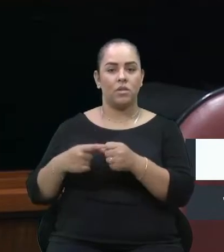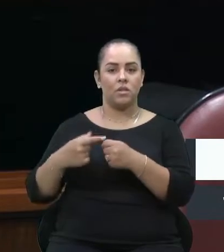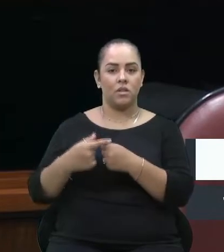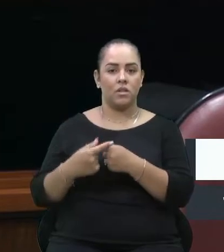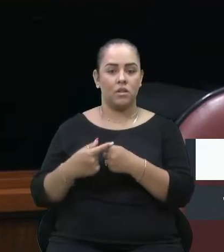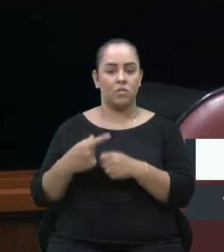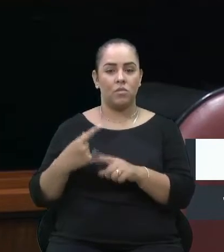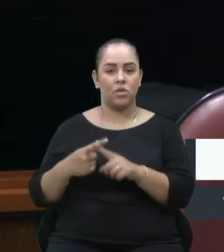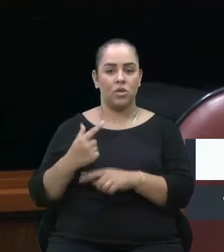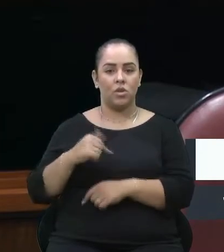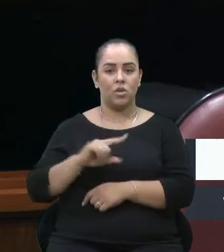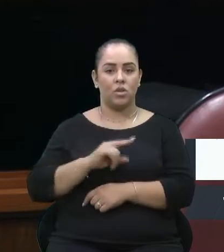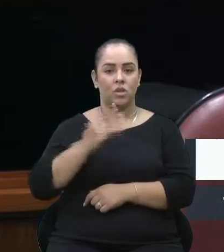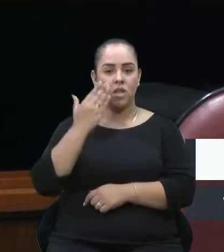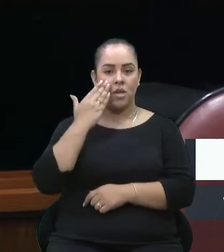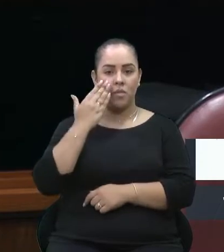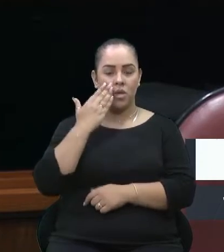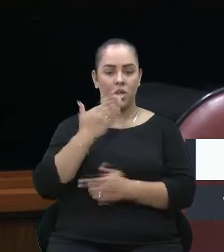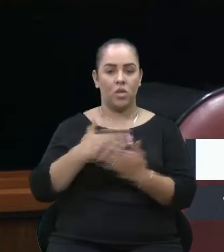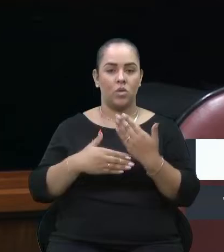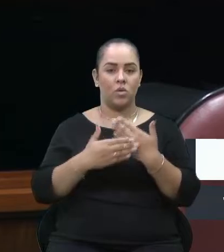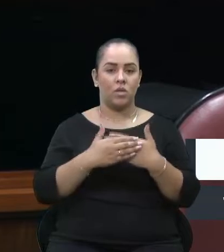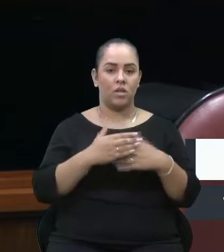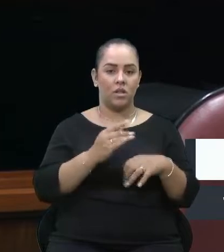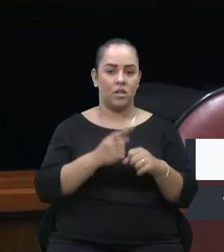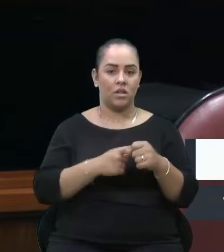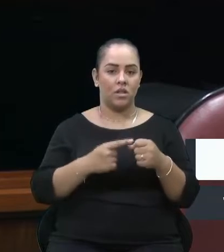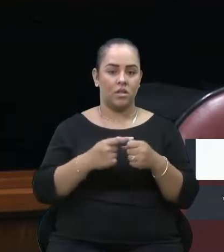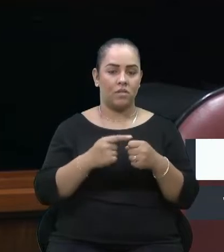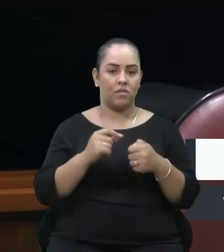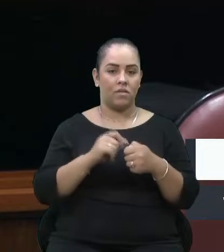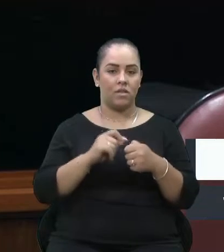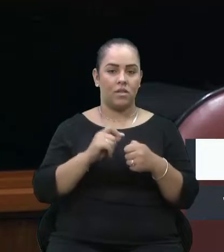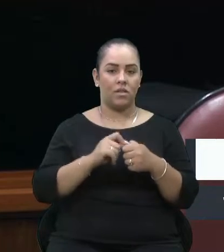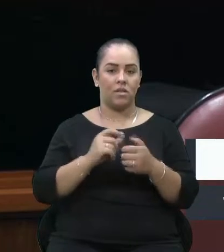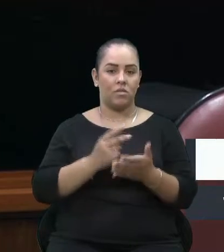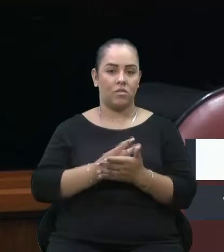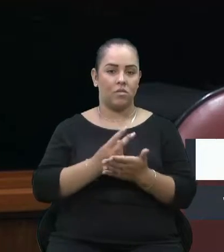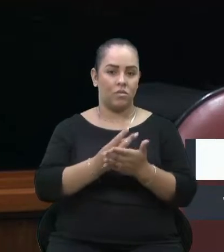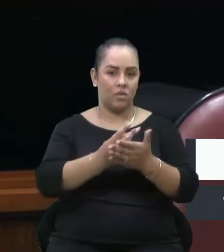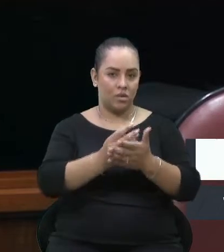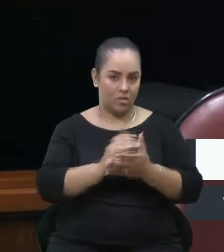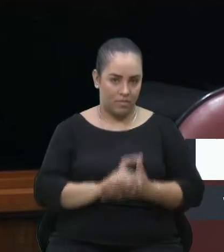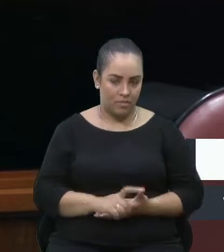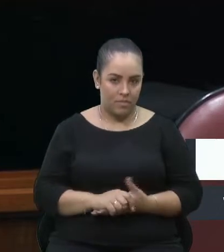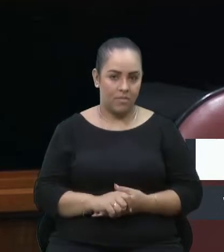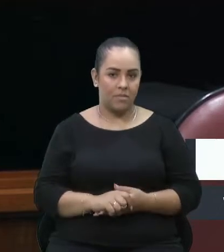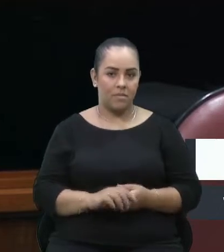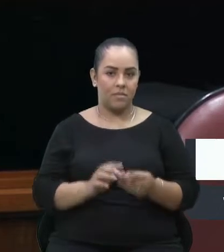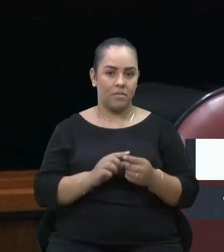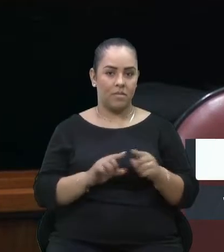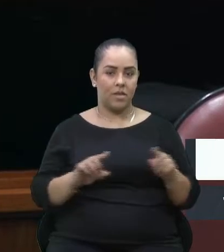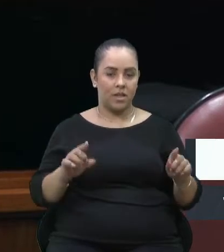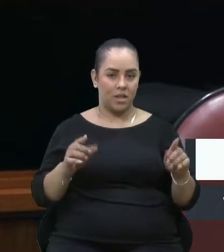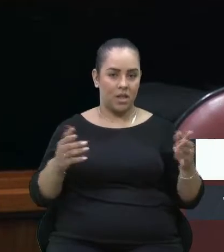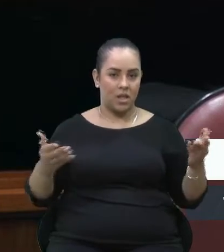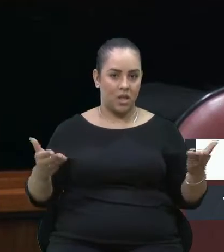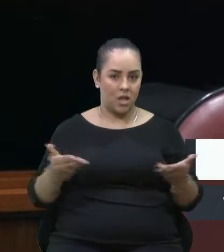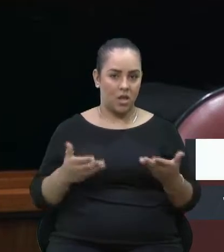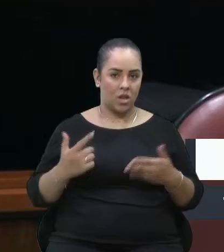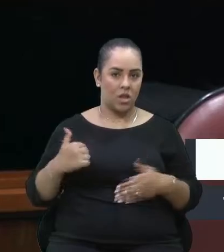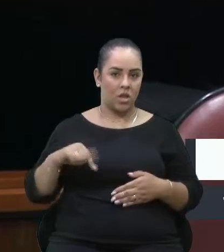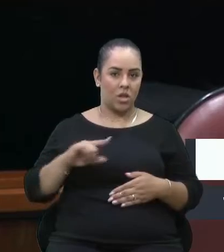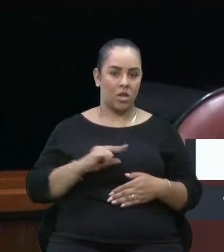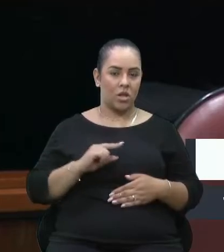porque a gente sabe que toda a cidade que fizeram esse subsídio, continuaram, mas agora a gente